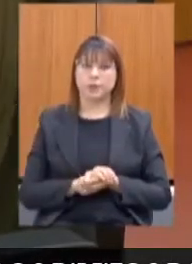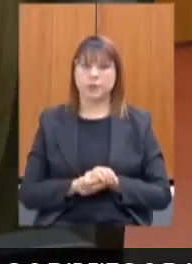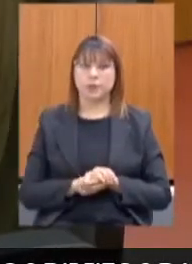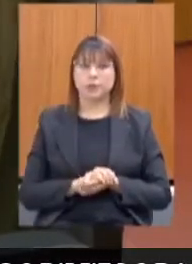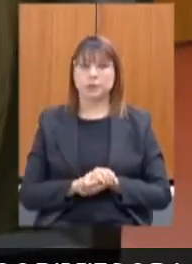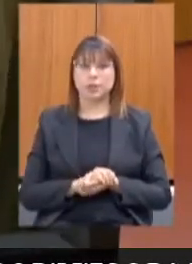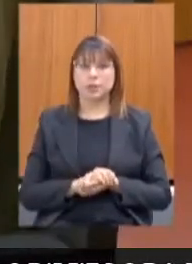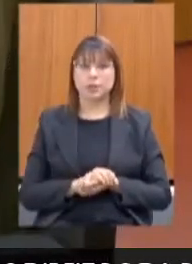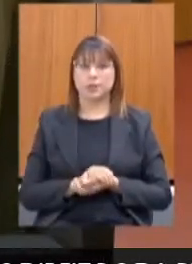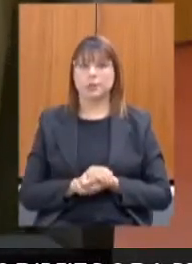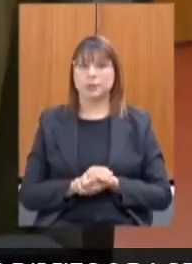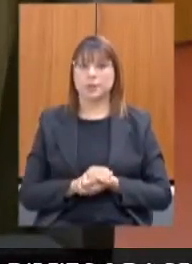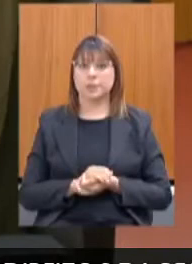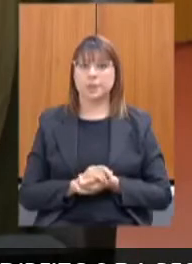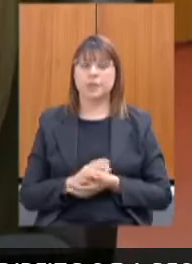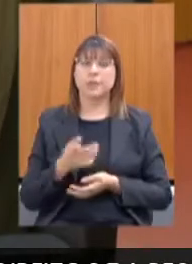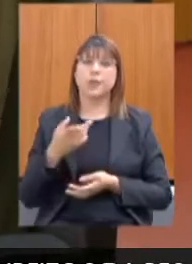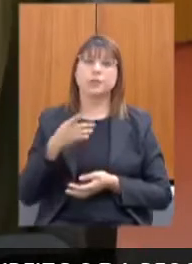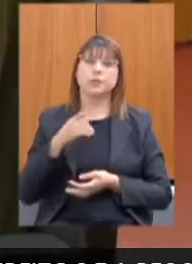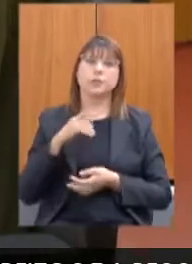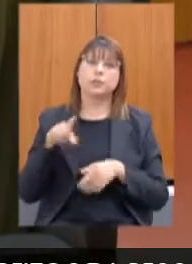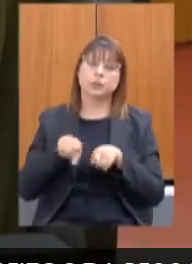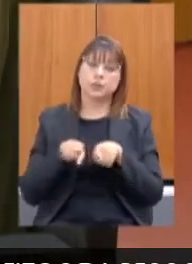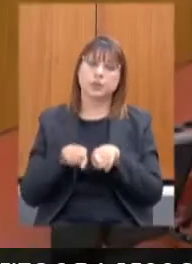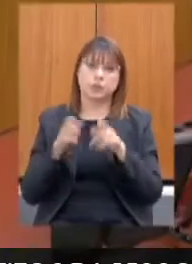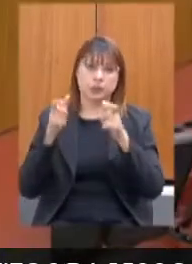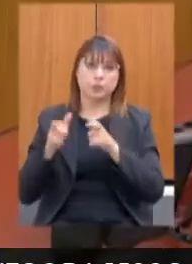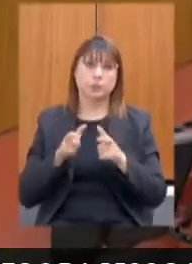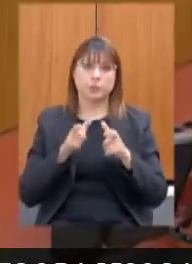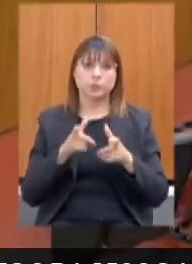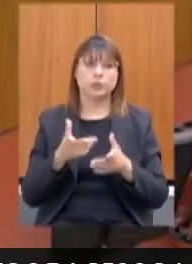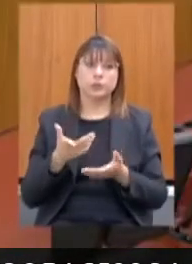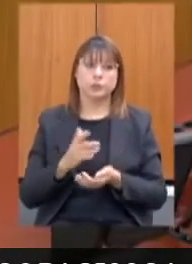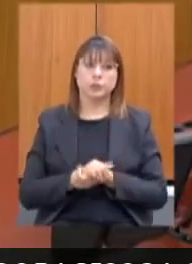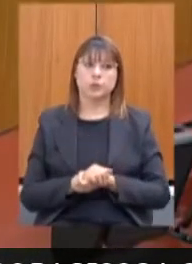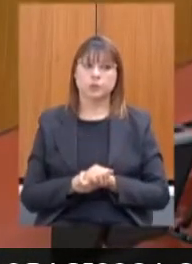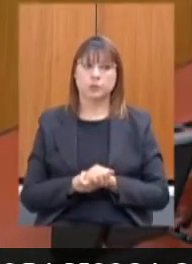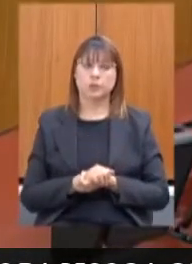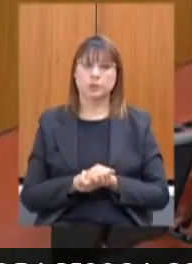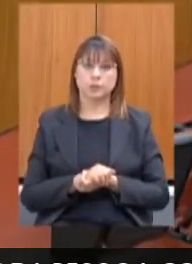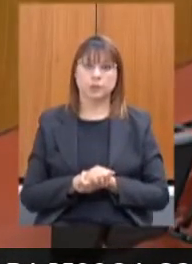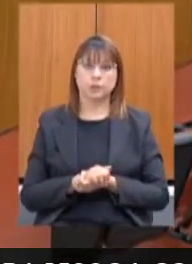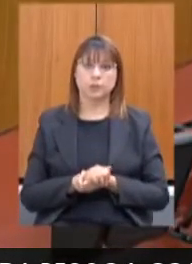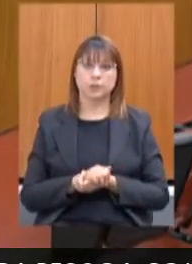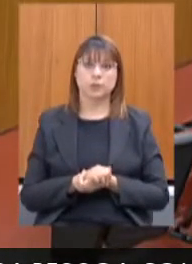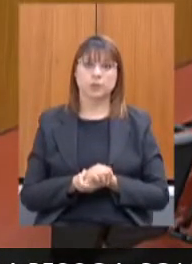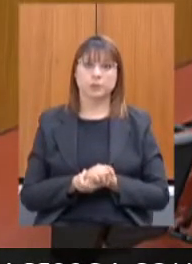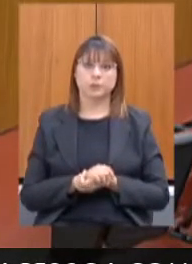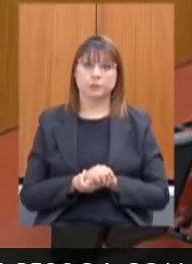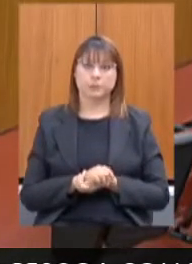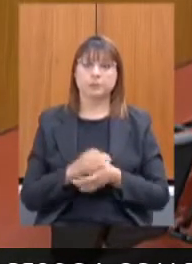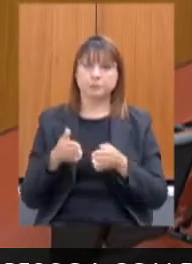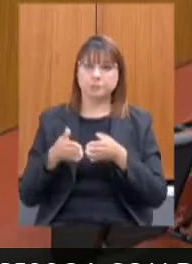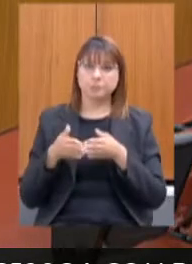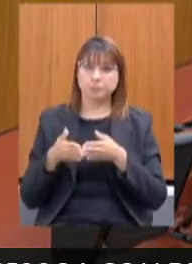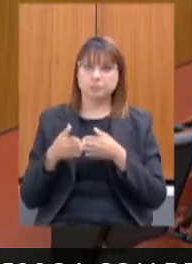profissional exatamente aonde o mercado está contratando. por favor.